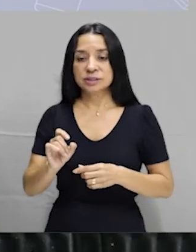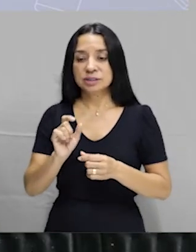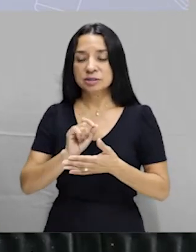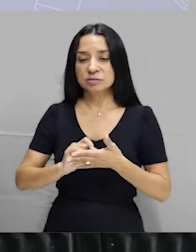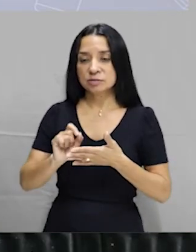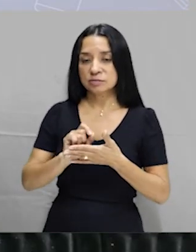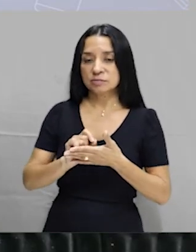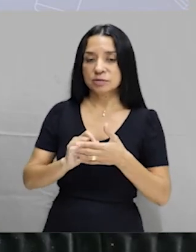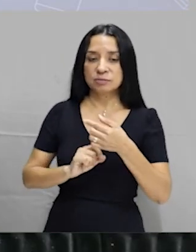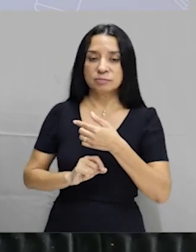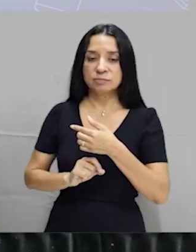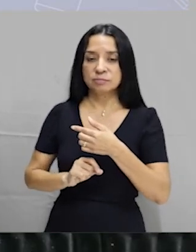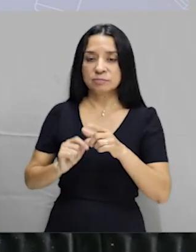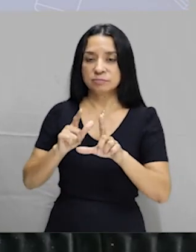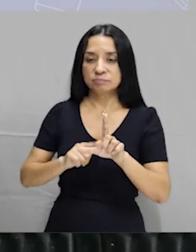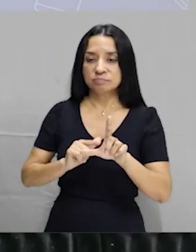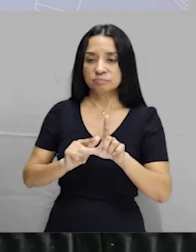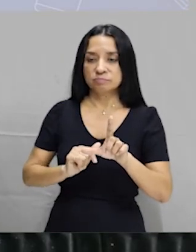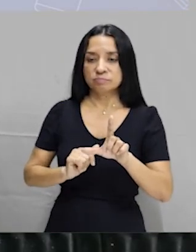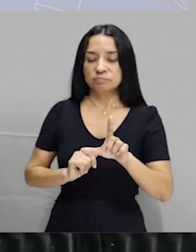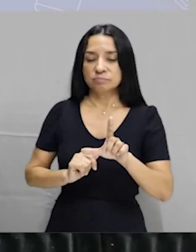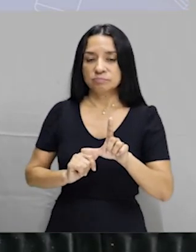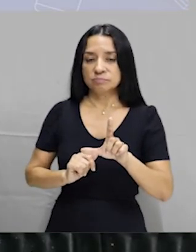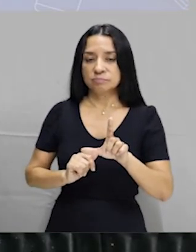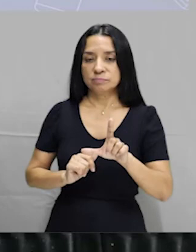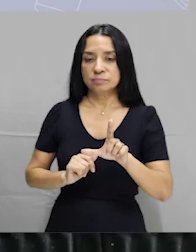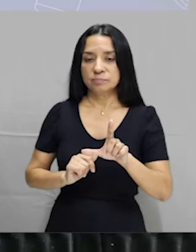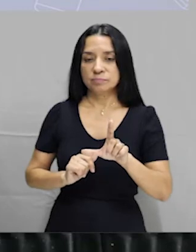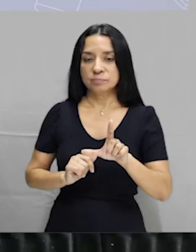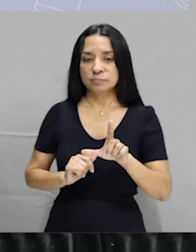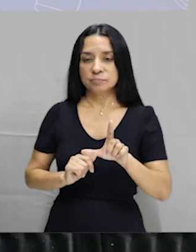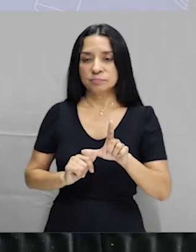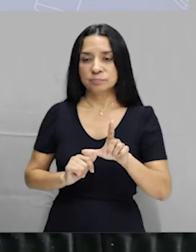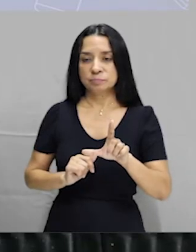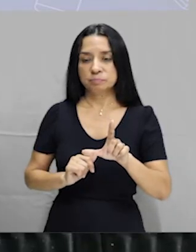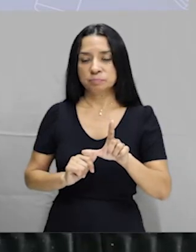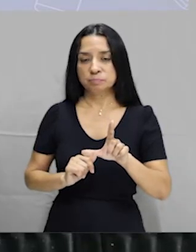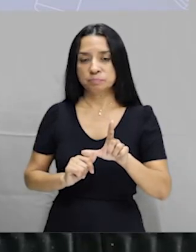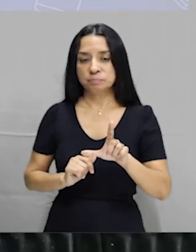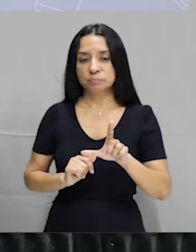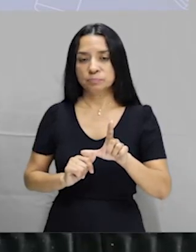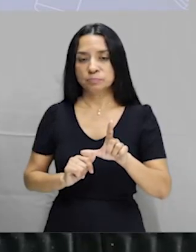no lugar de só, como é que vai ficar?